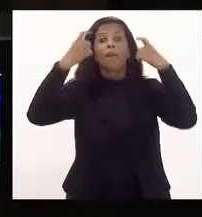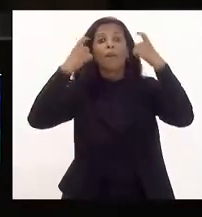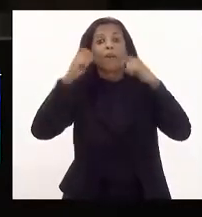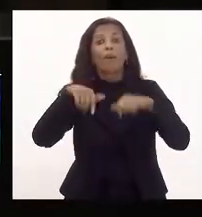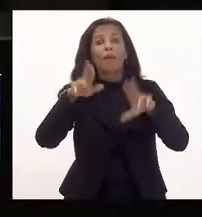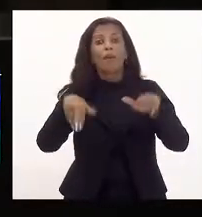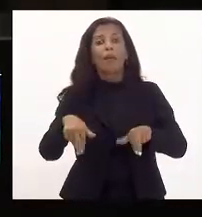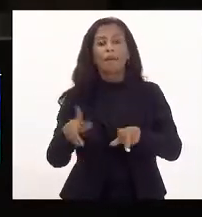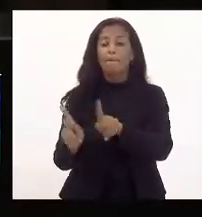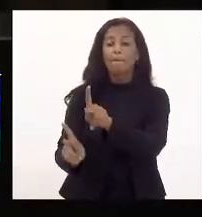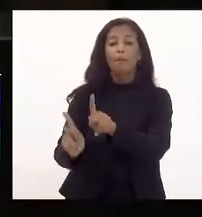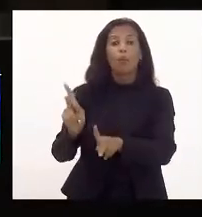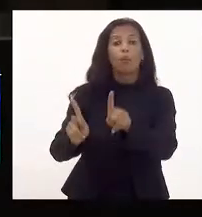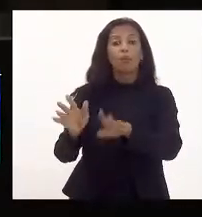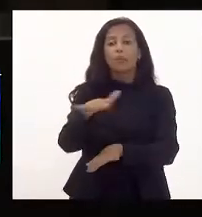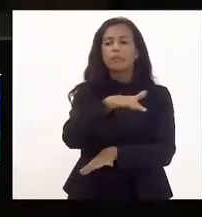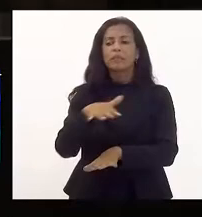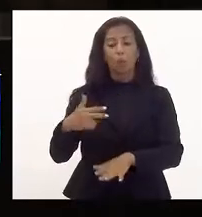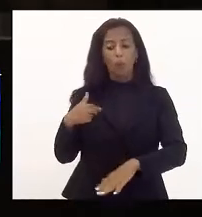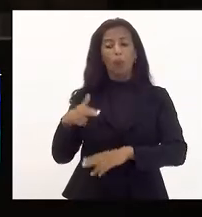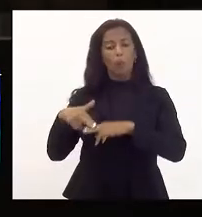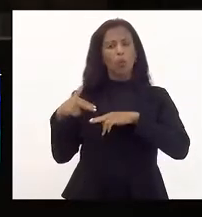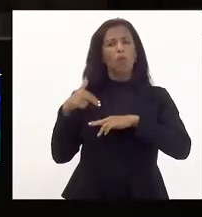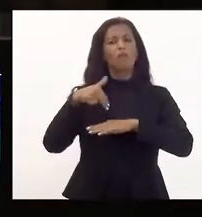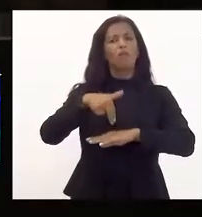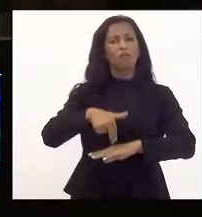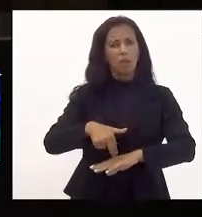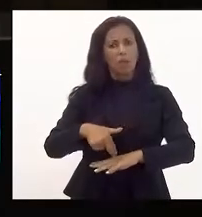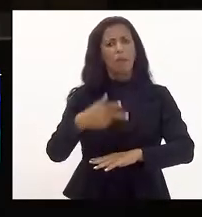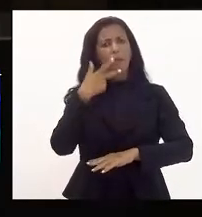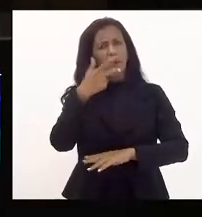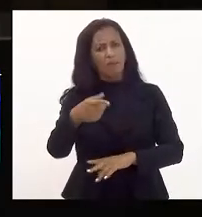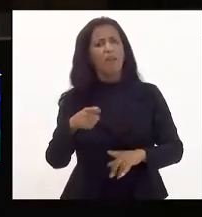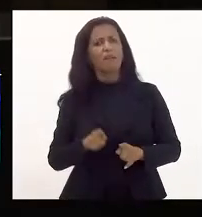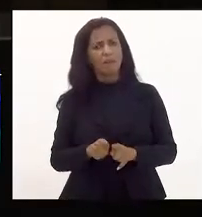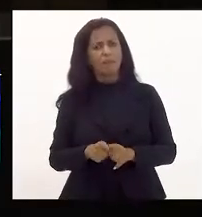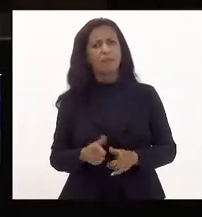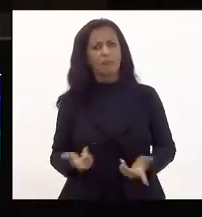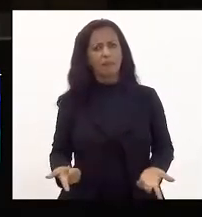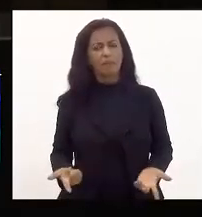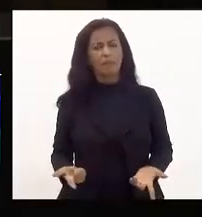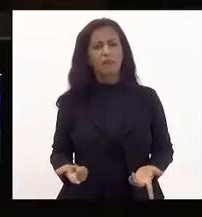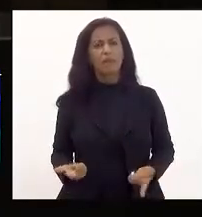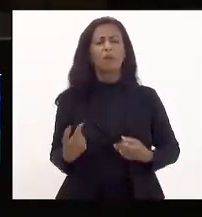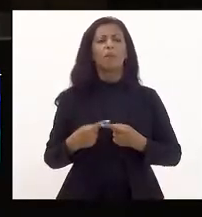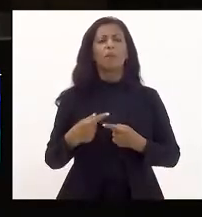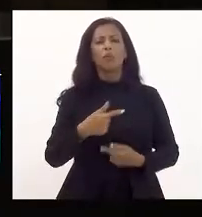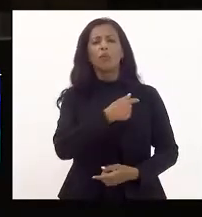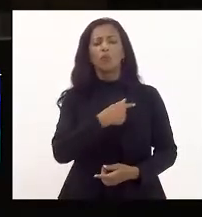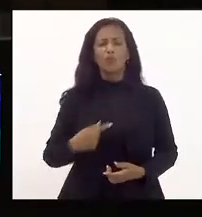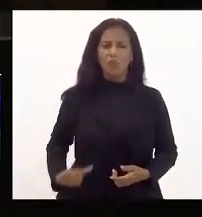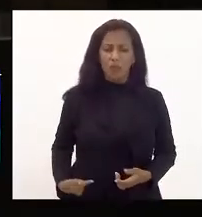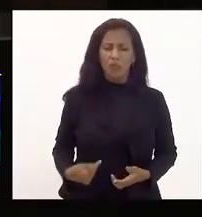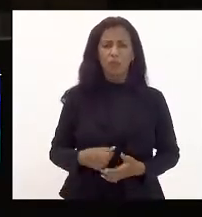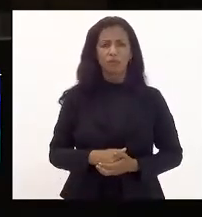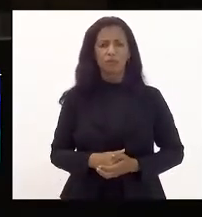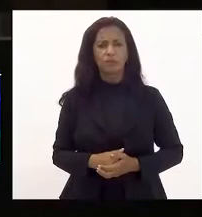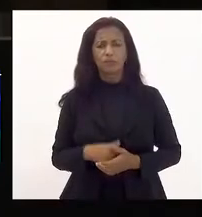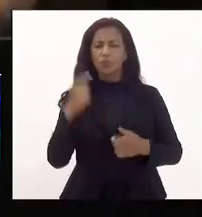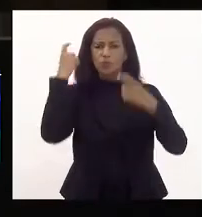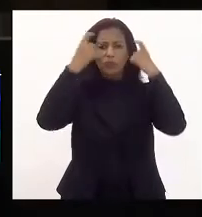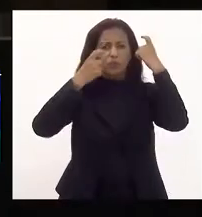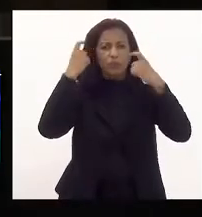população fluminense. Por isso que eu subi à tribuna. Até para poder falar também, deputado Luiz Paulo, por que o governador não está